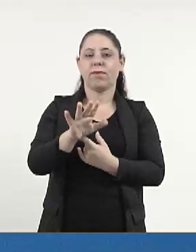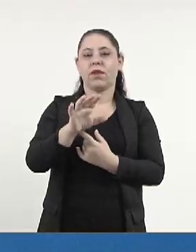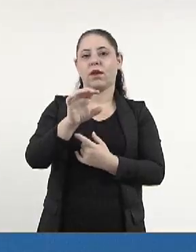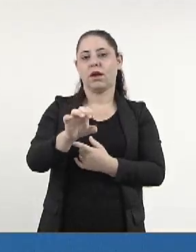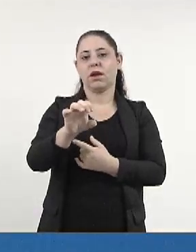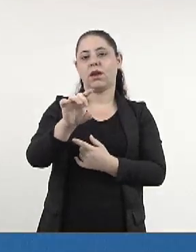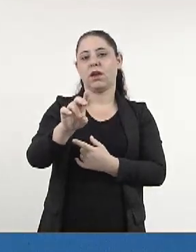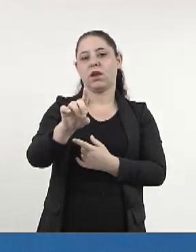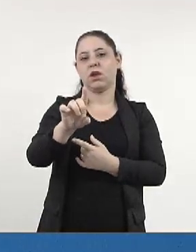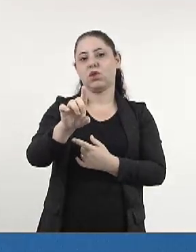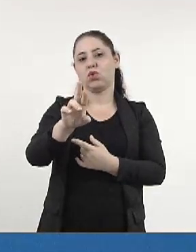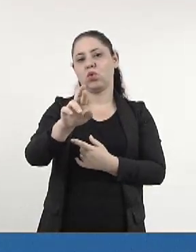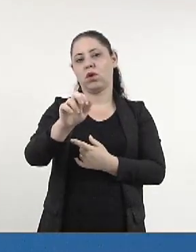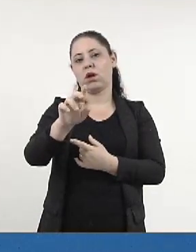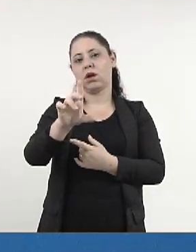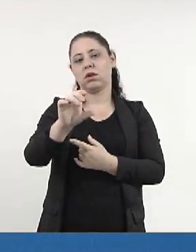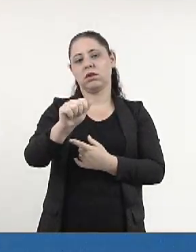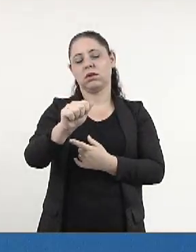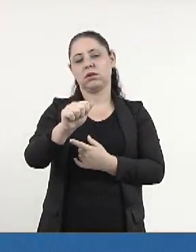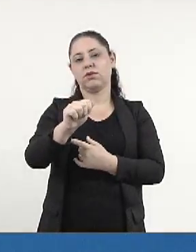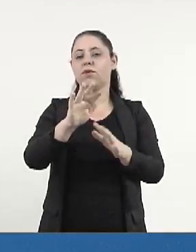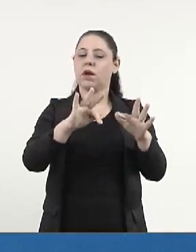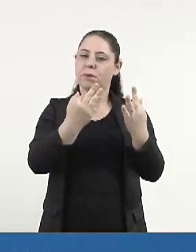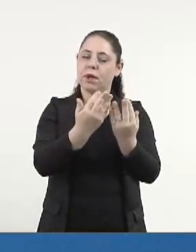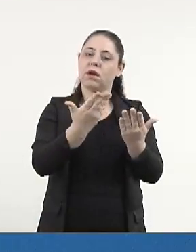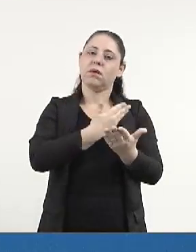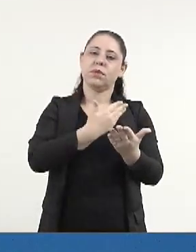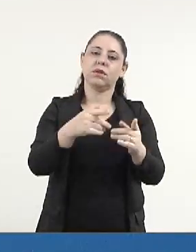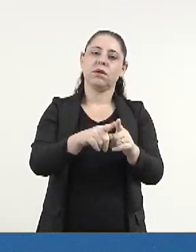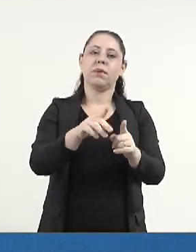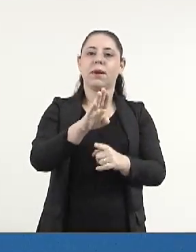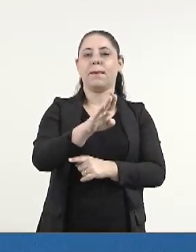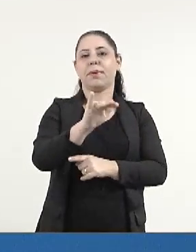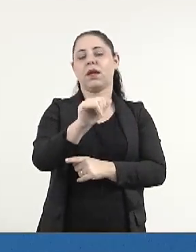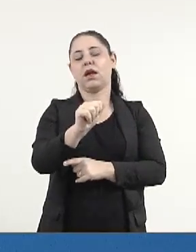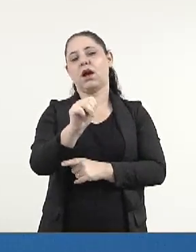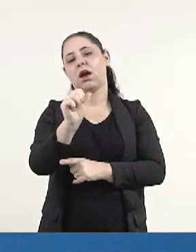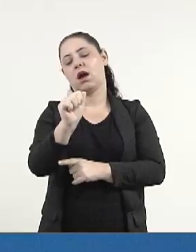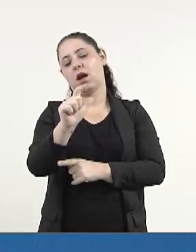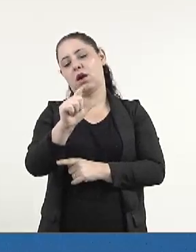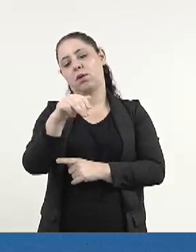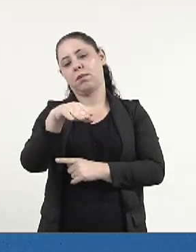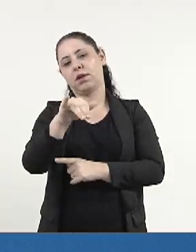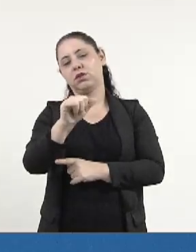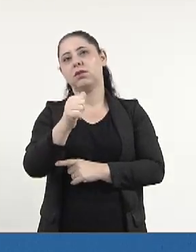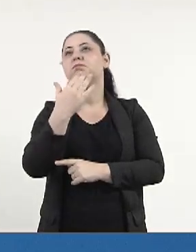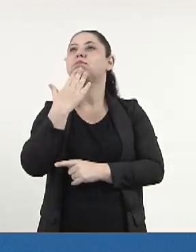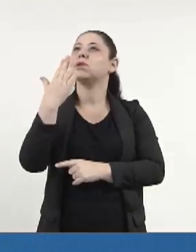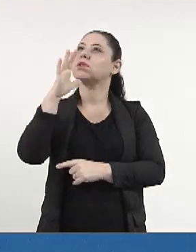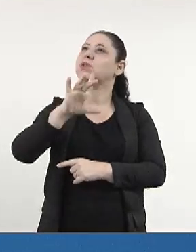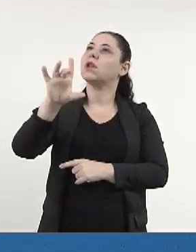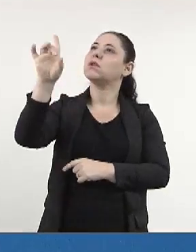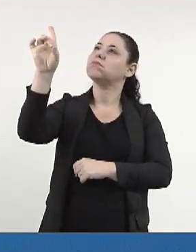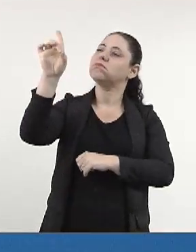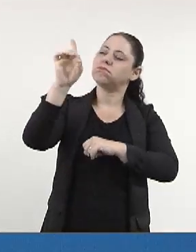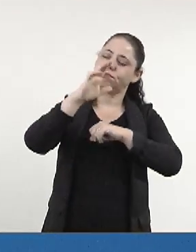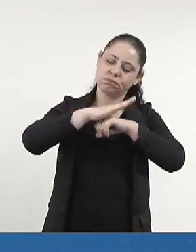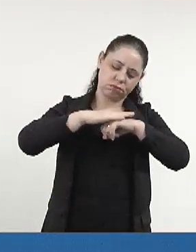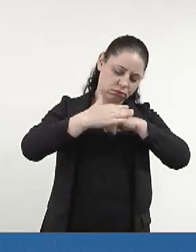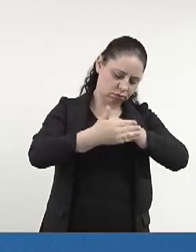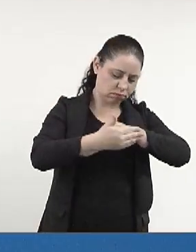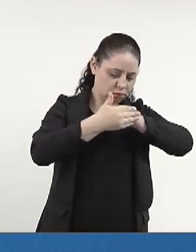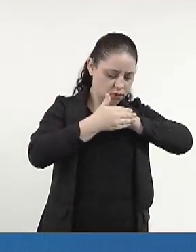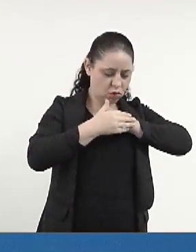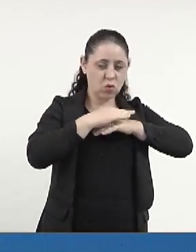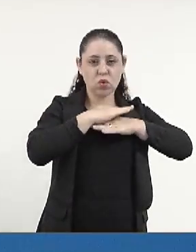Eduarda Almeidinha Maia, demais familiares e amigos de Bia Almeidinha, rogando a Deus o conforto e a proteção